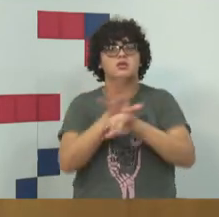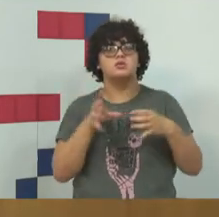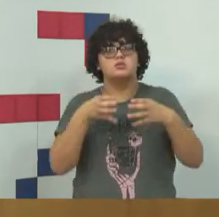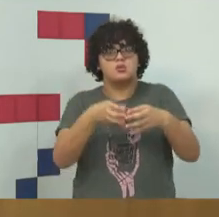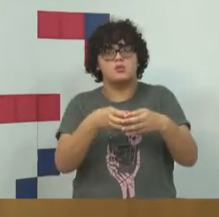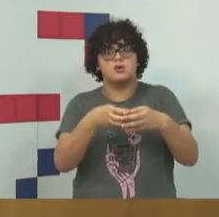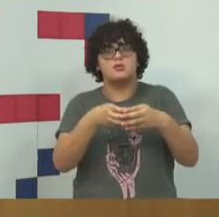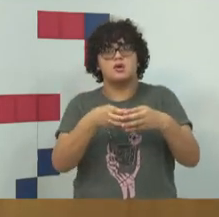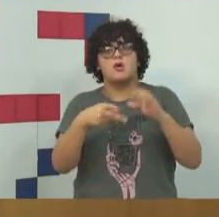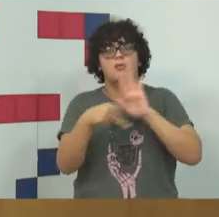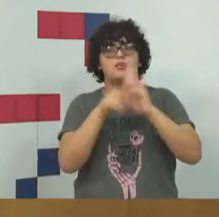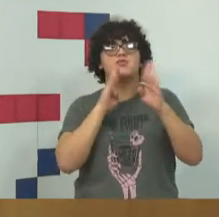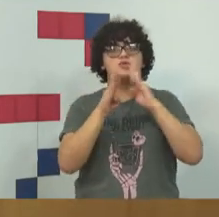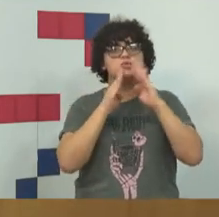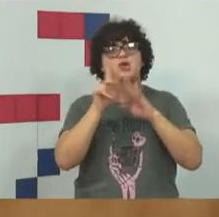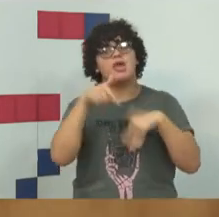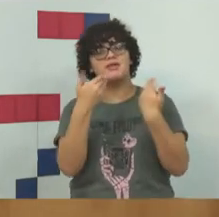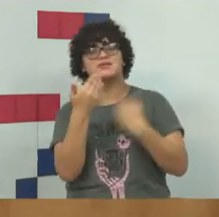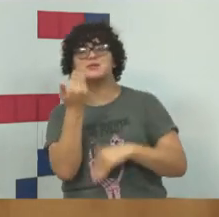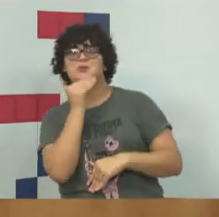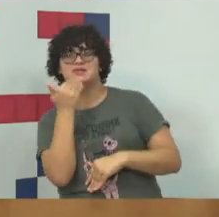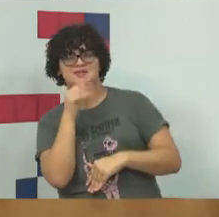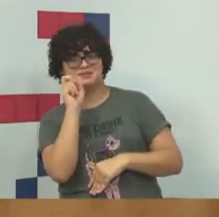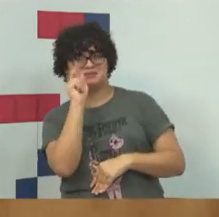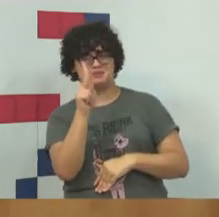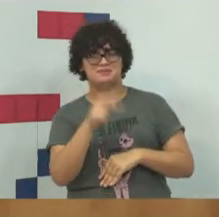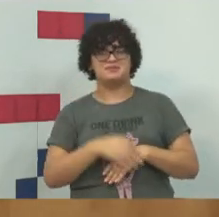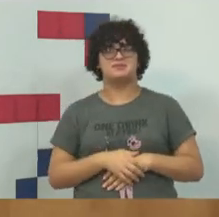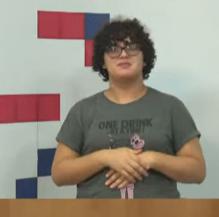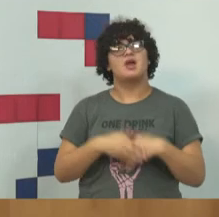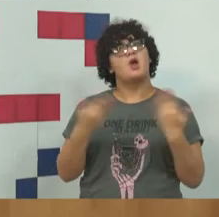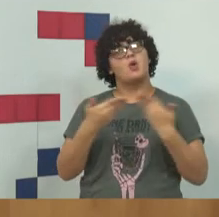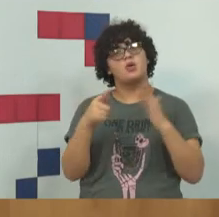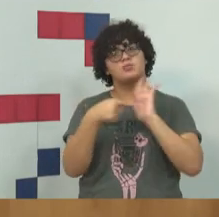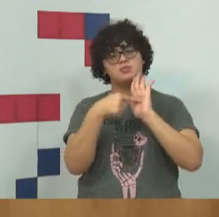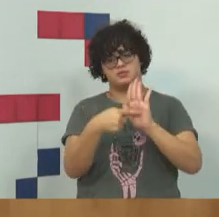de Facebook e Twitter. Vou começar respondendo